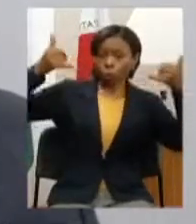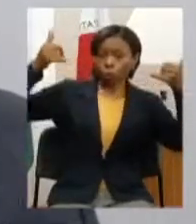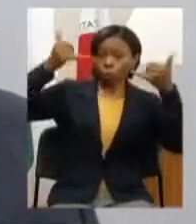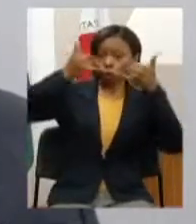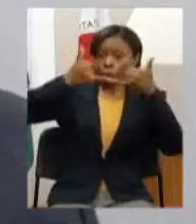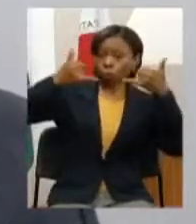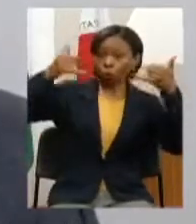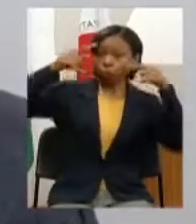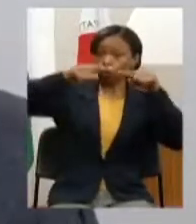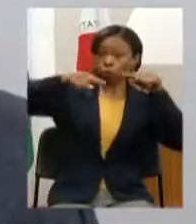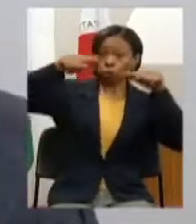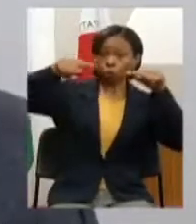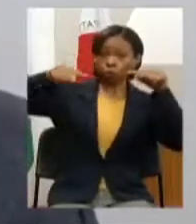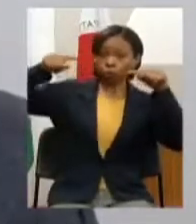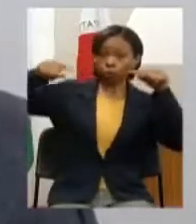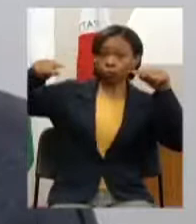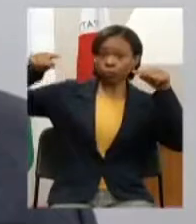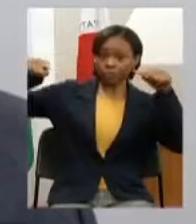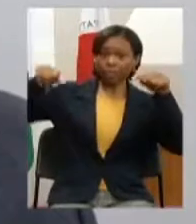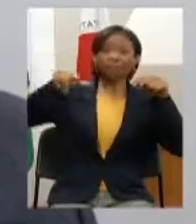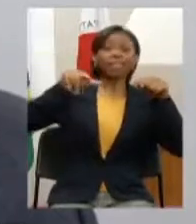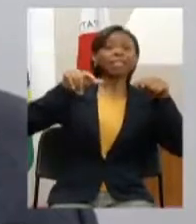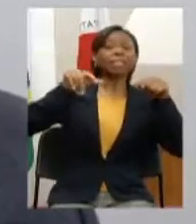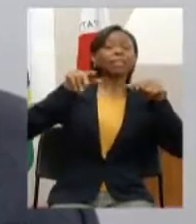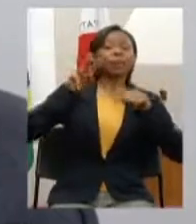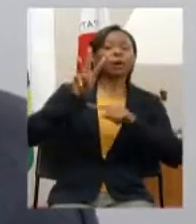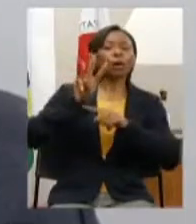de dados sem fio são aquelas redes Wi-Fi